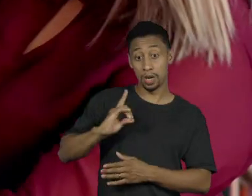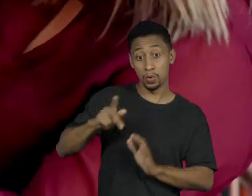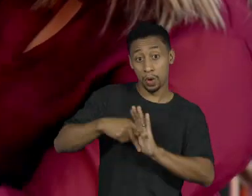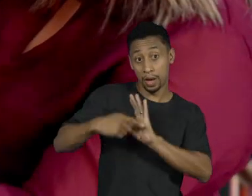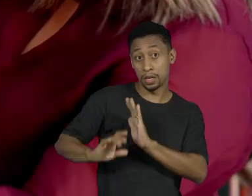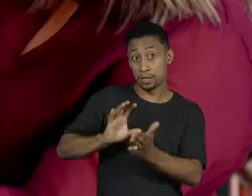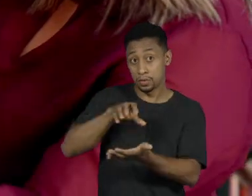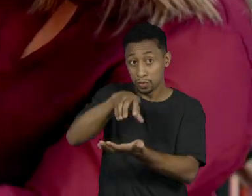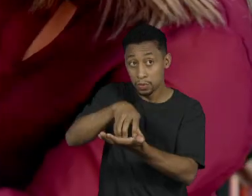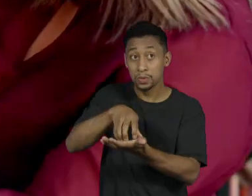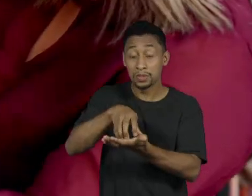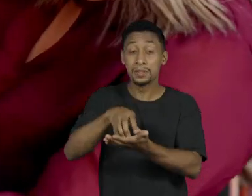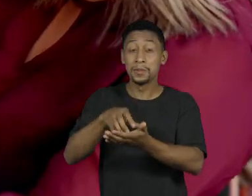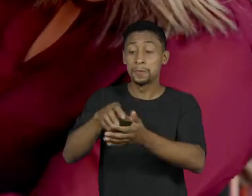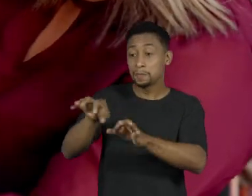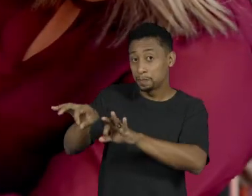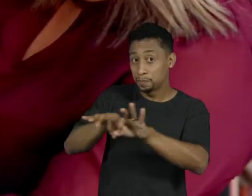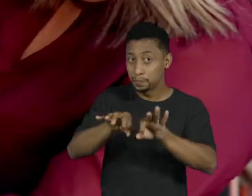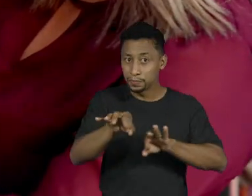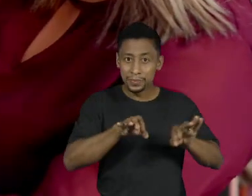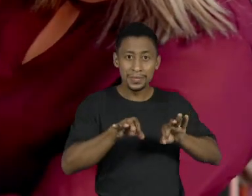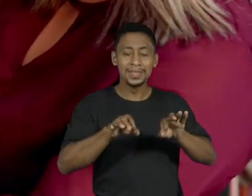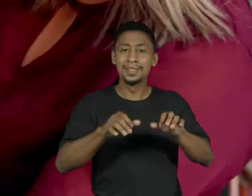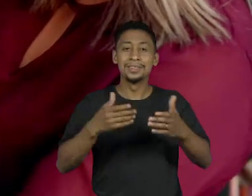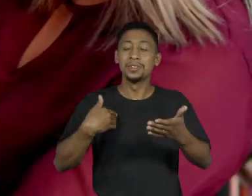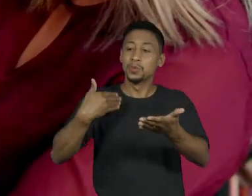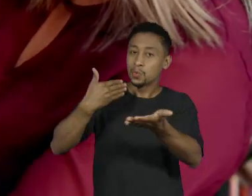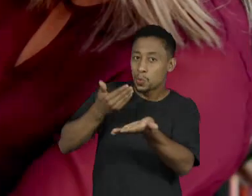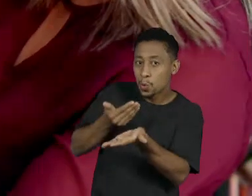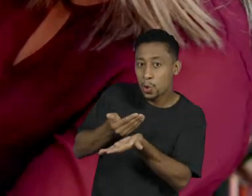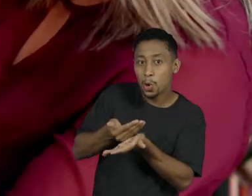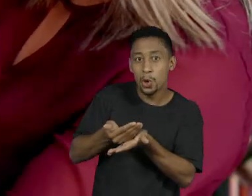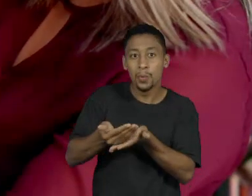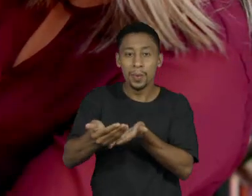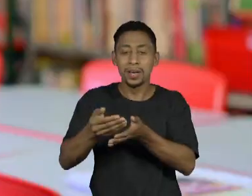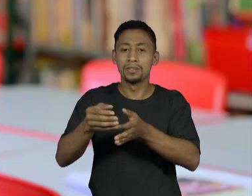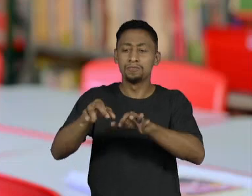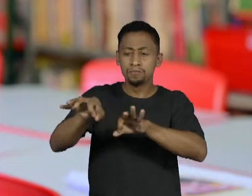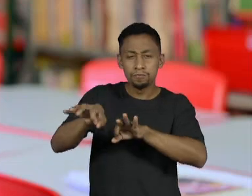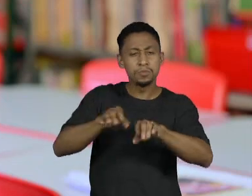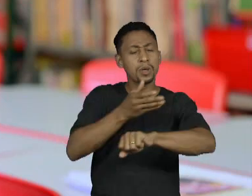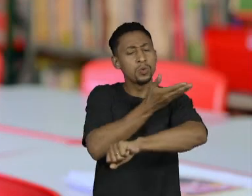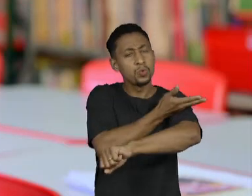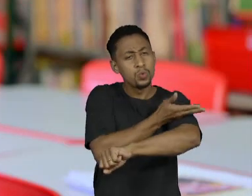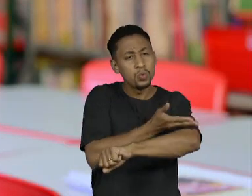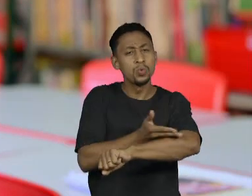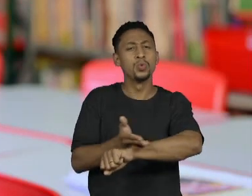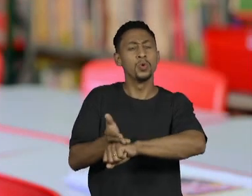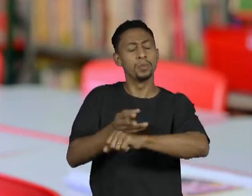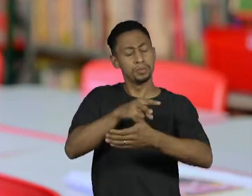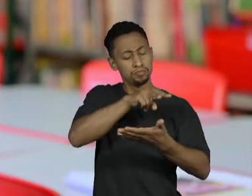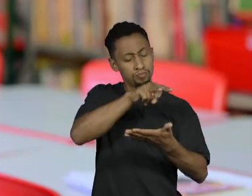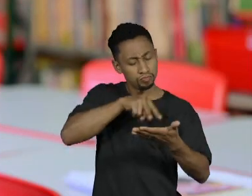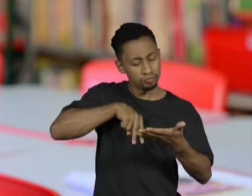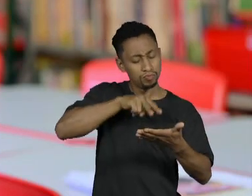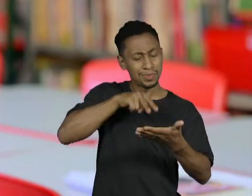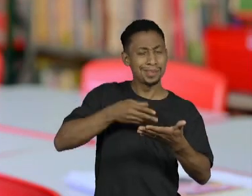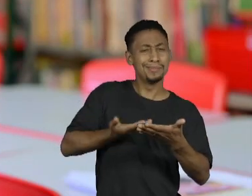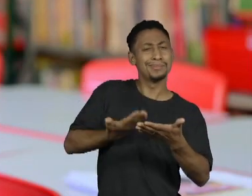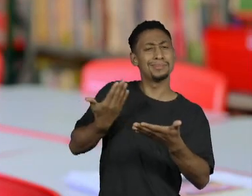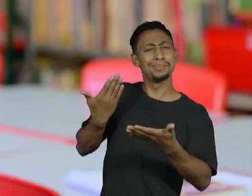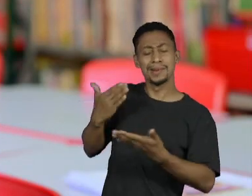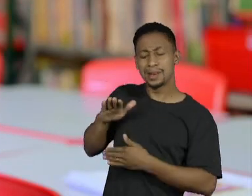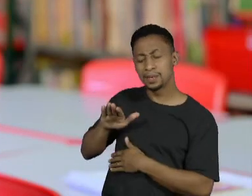Lopes. Se a gente não começa a desenvolver esse hábito, principalmente da leitura, desde a criança